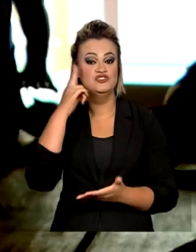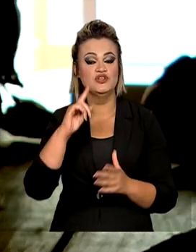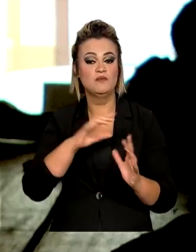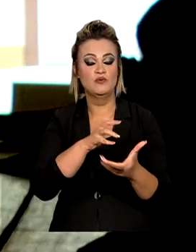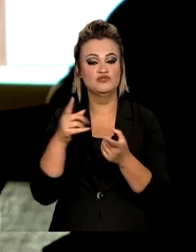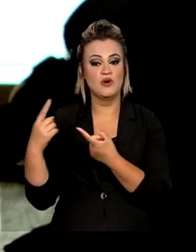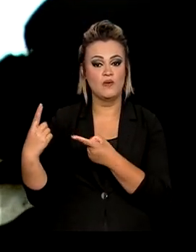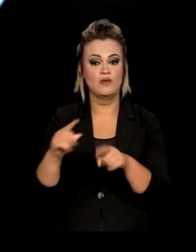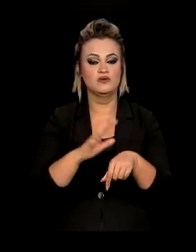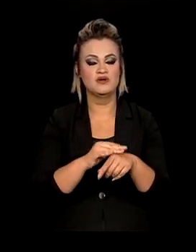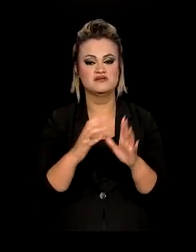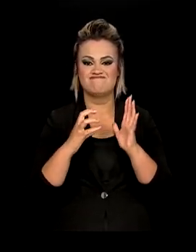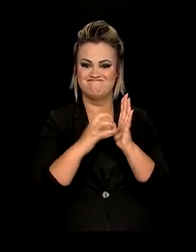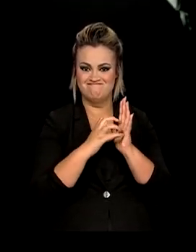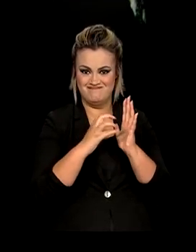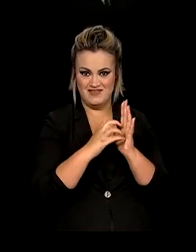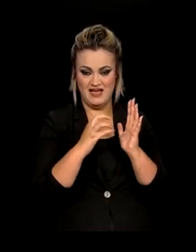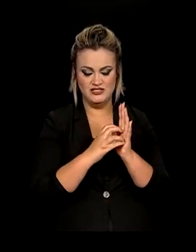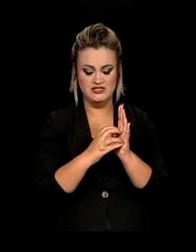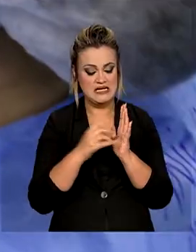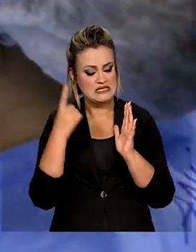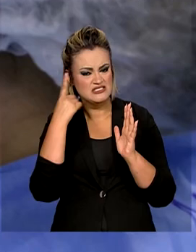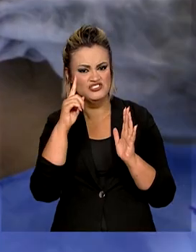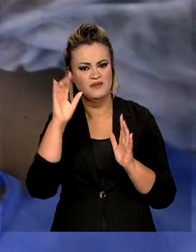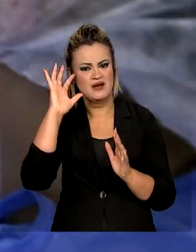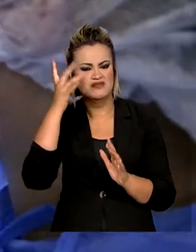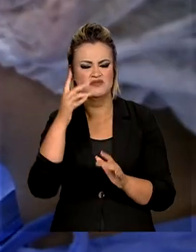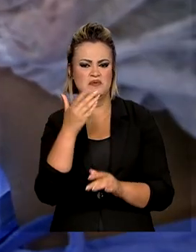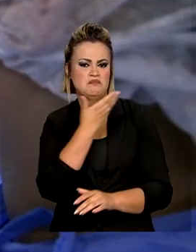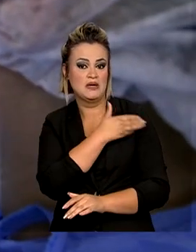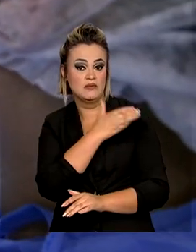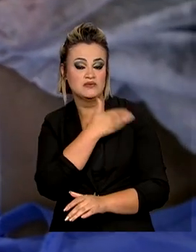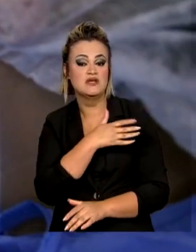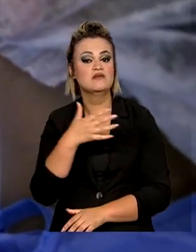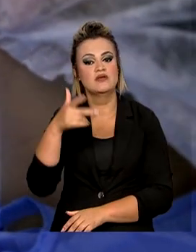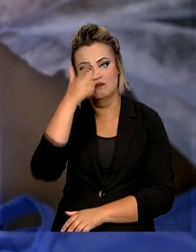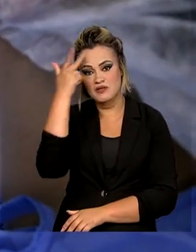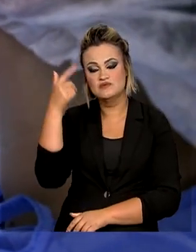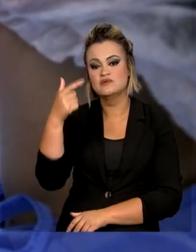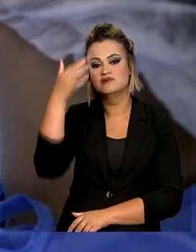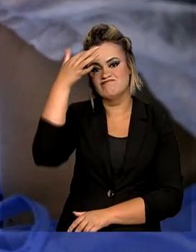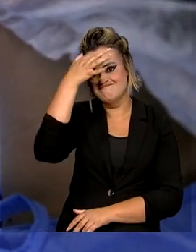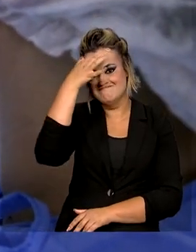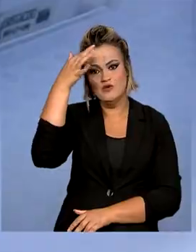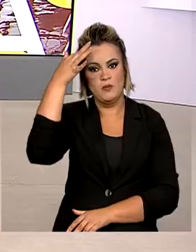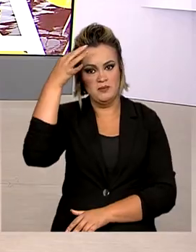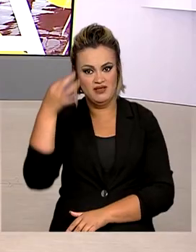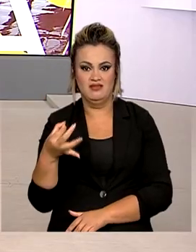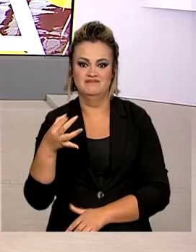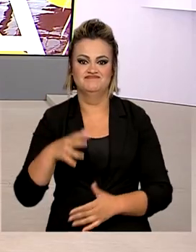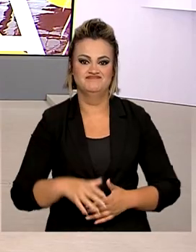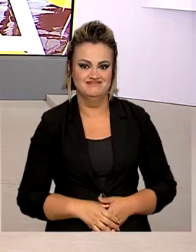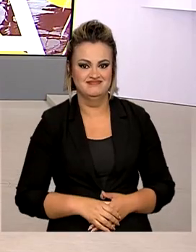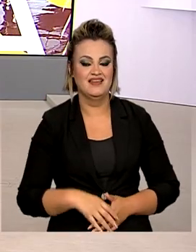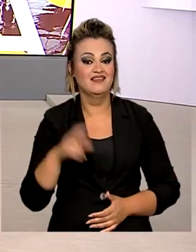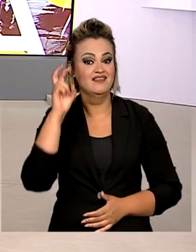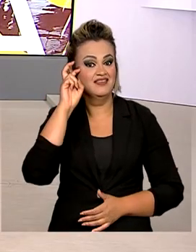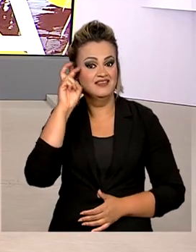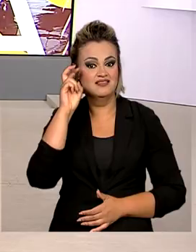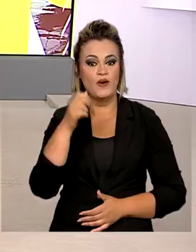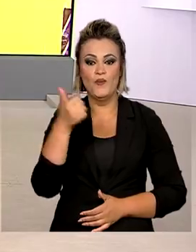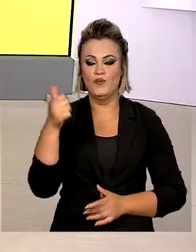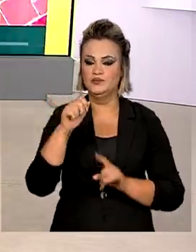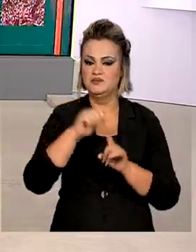de luta contra a AIDS. Data para combater o preconceito e conscientizar a população. Quinta-feira,